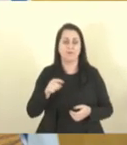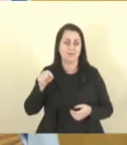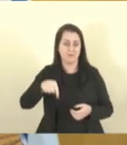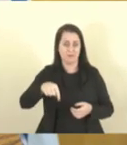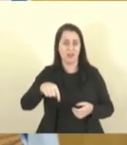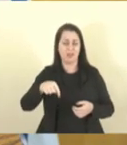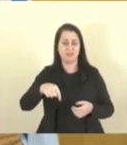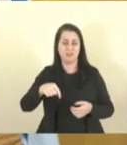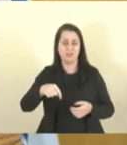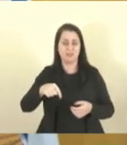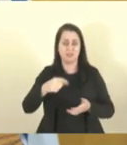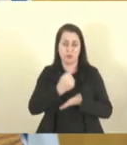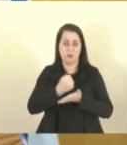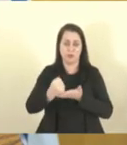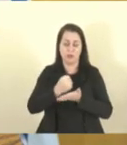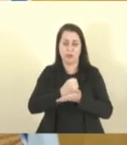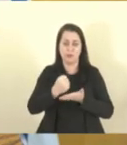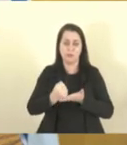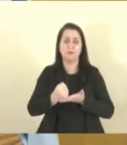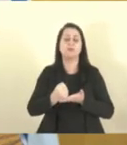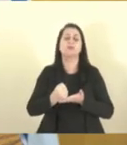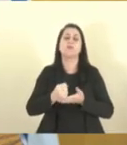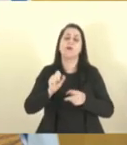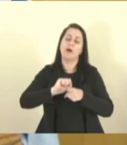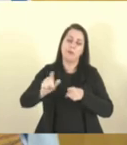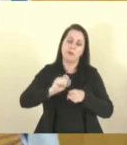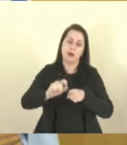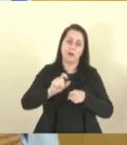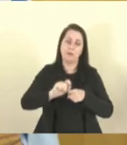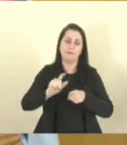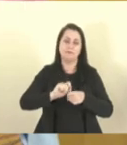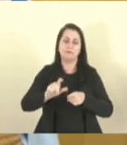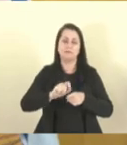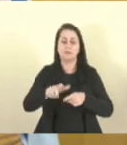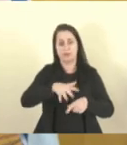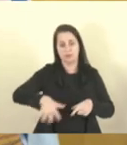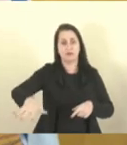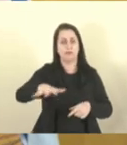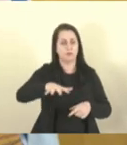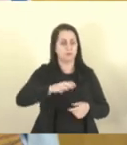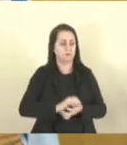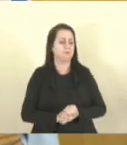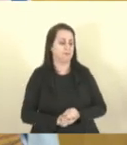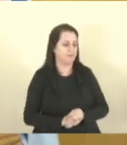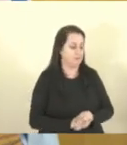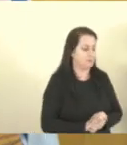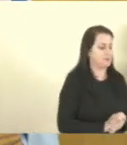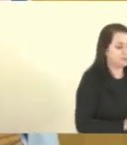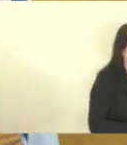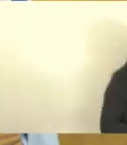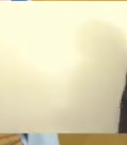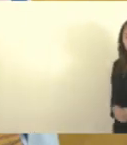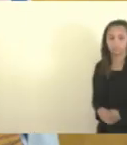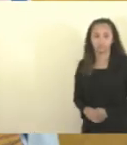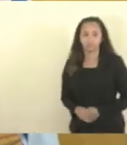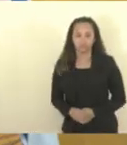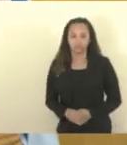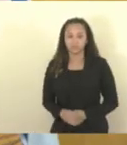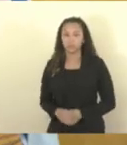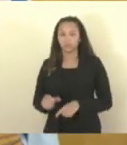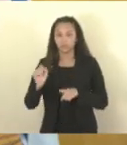contrato com o aluguel de um espaço, com o aluguel de um veículo,